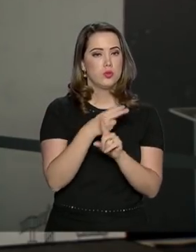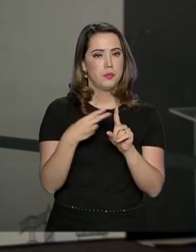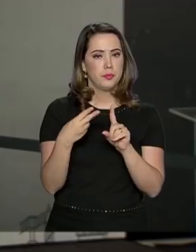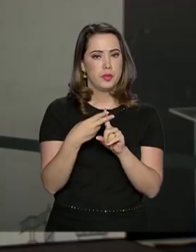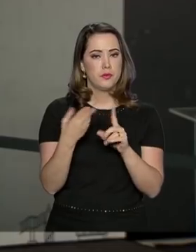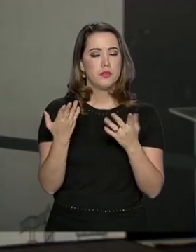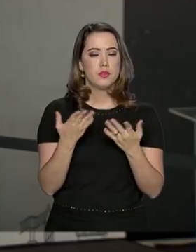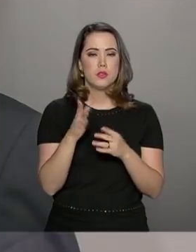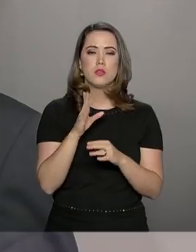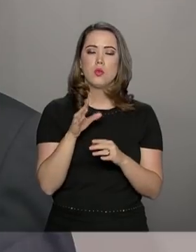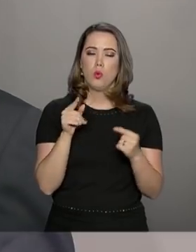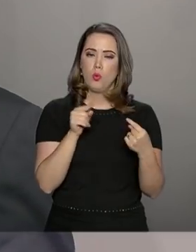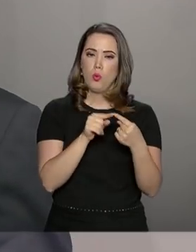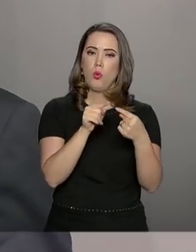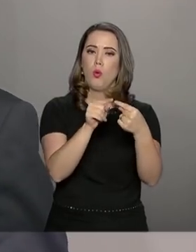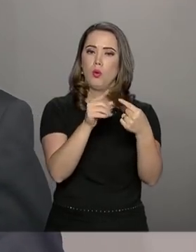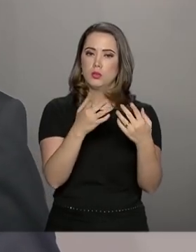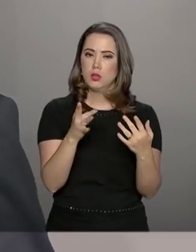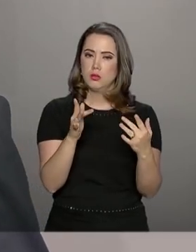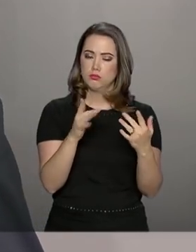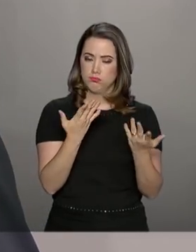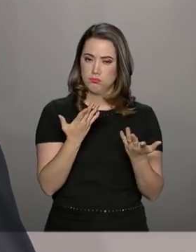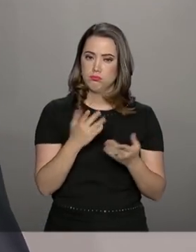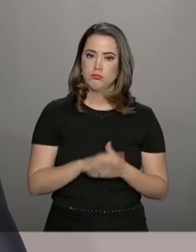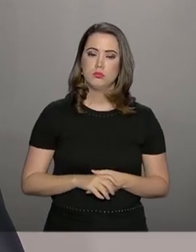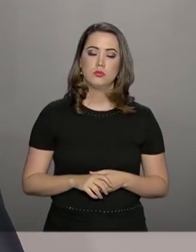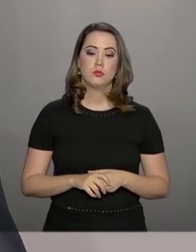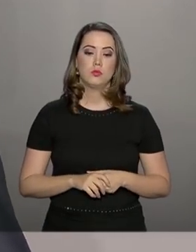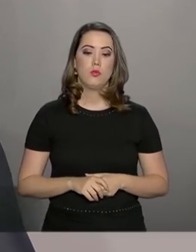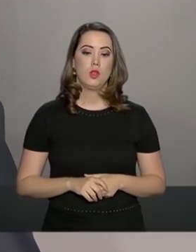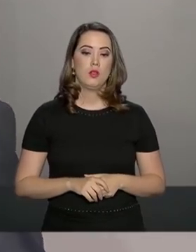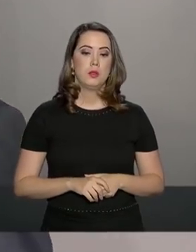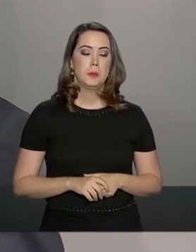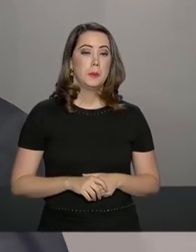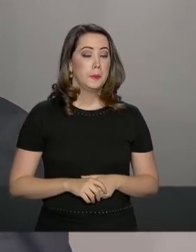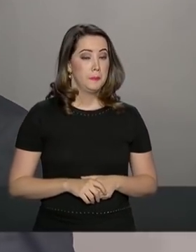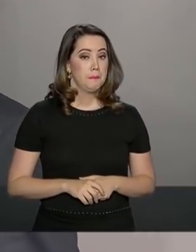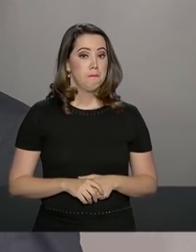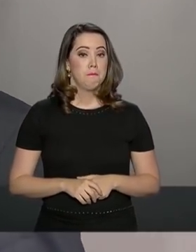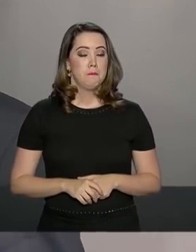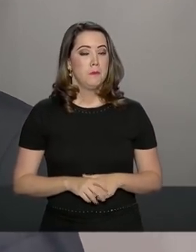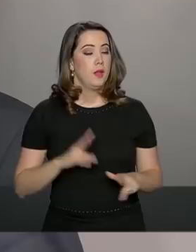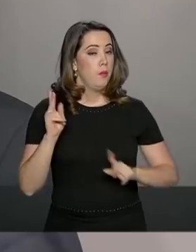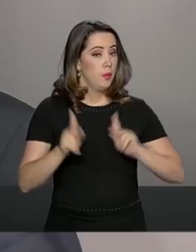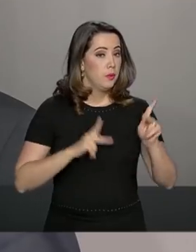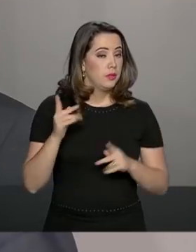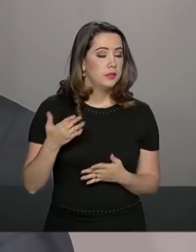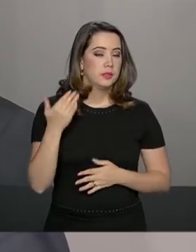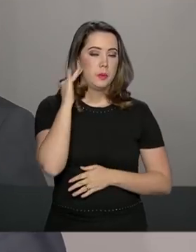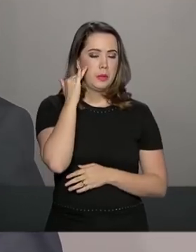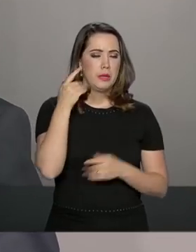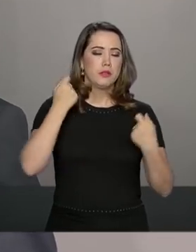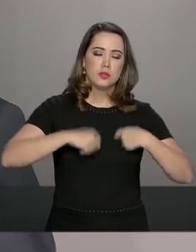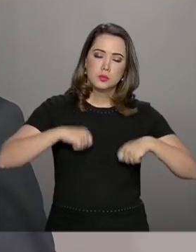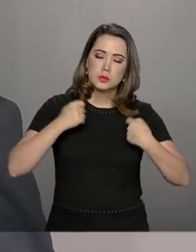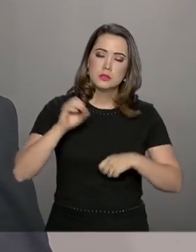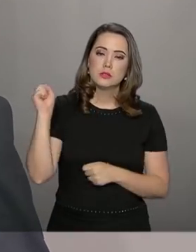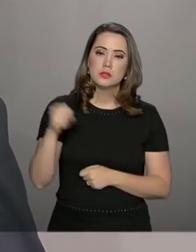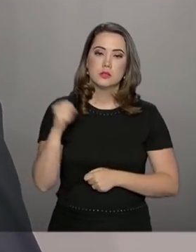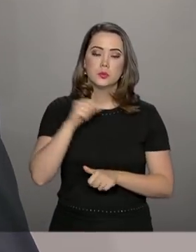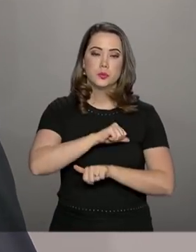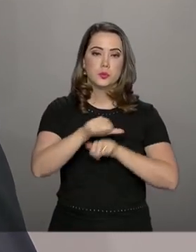apoiam a reforma. Boa parte da população entende que precisa ser feita uma reforma da previdência.